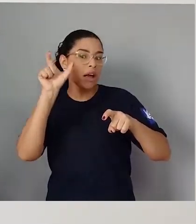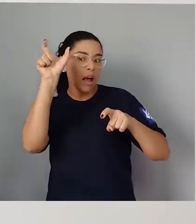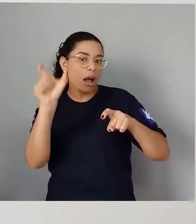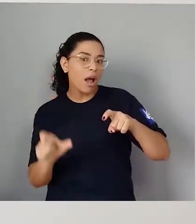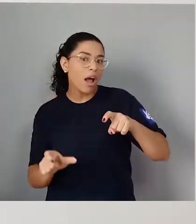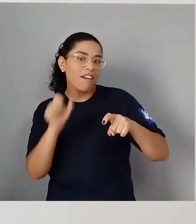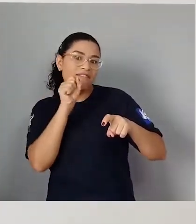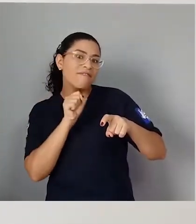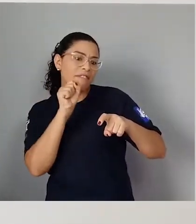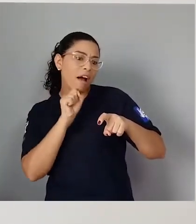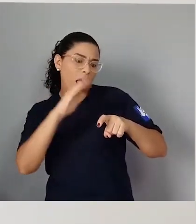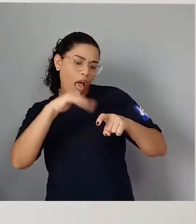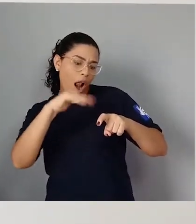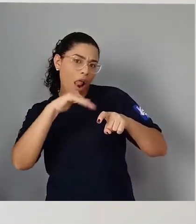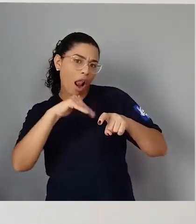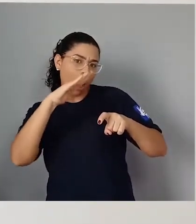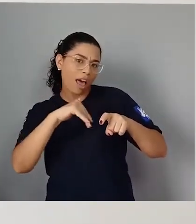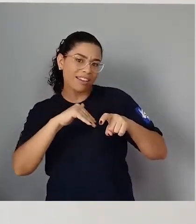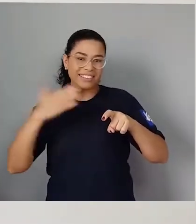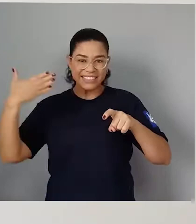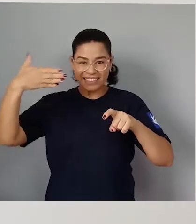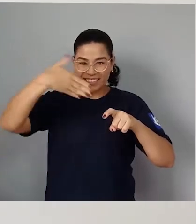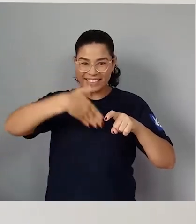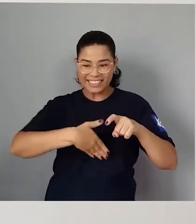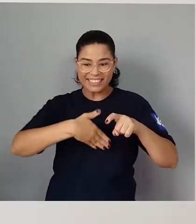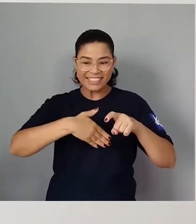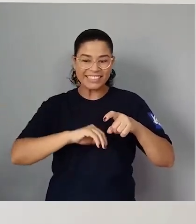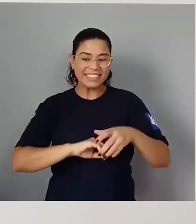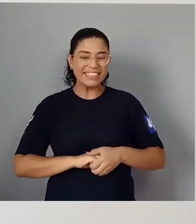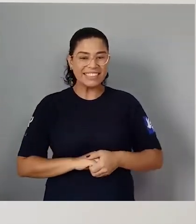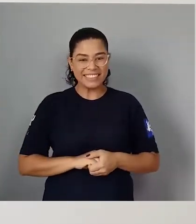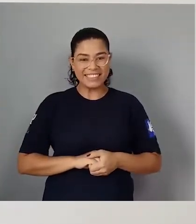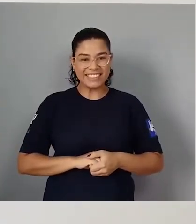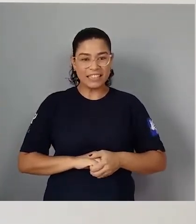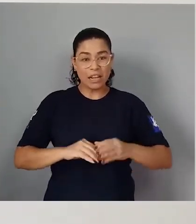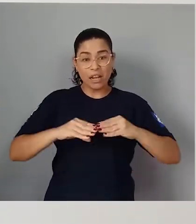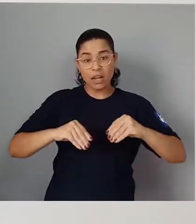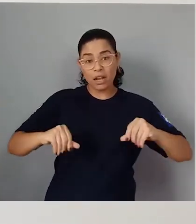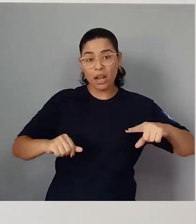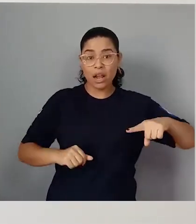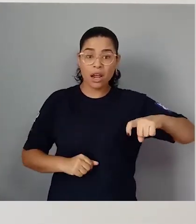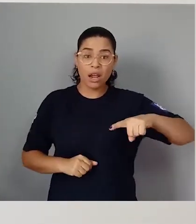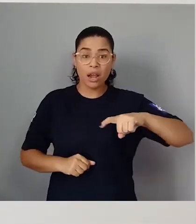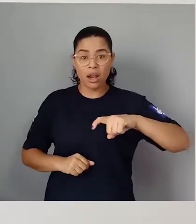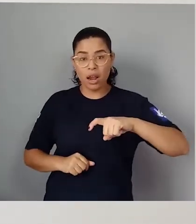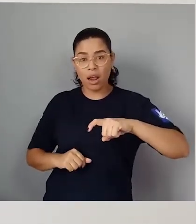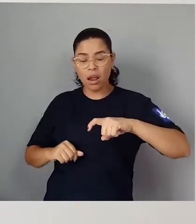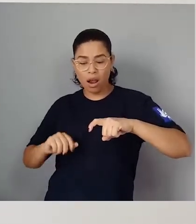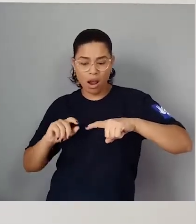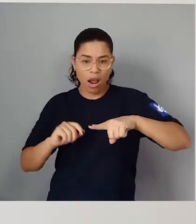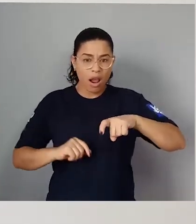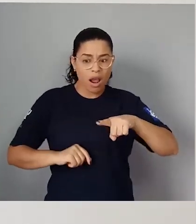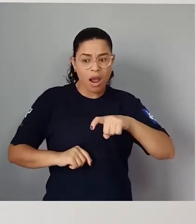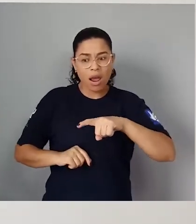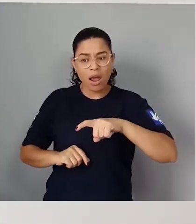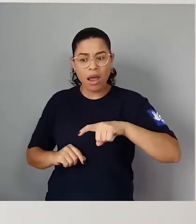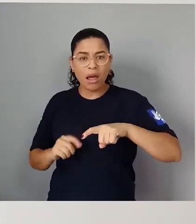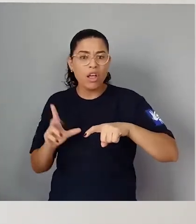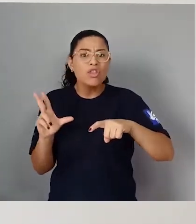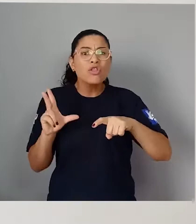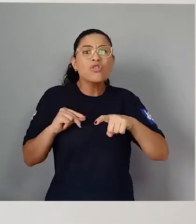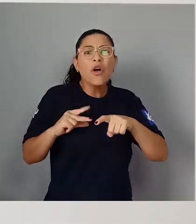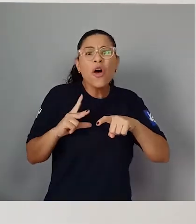a chimbeira que aqui passou. No tempo da areia, fazia poeira. Puxa,